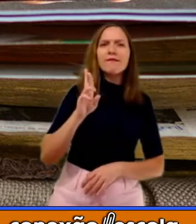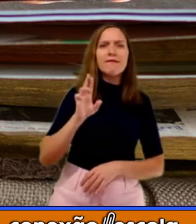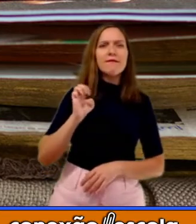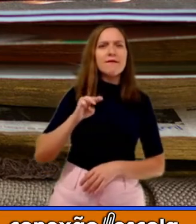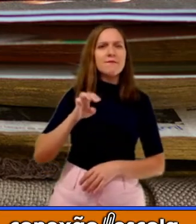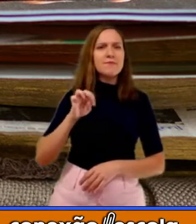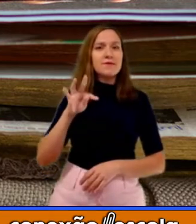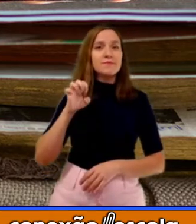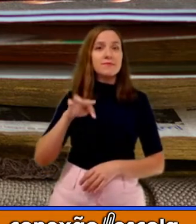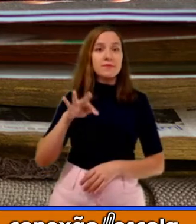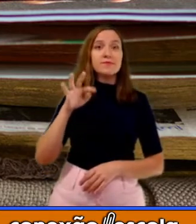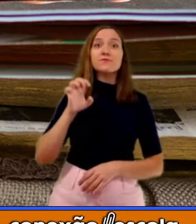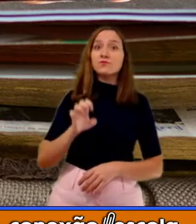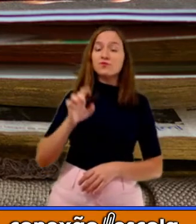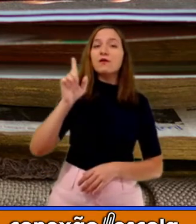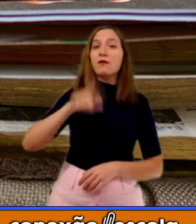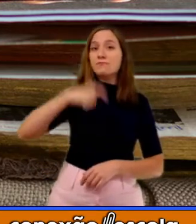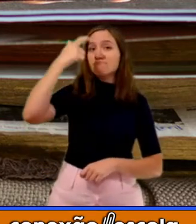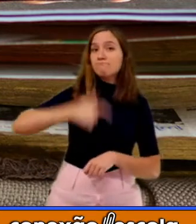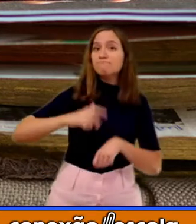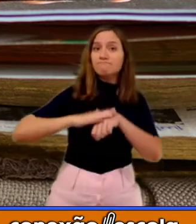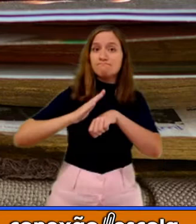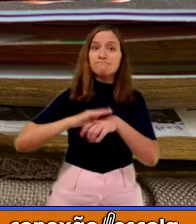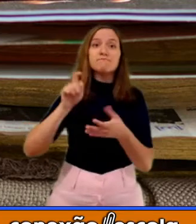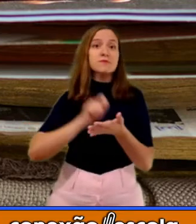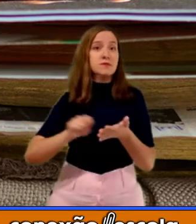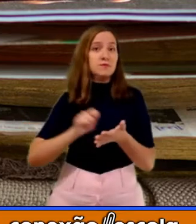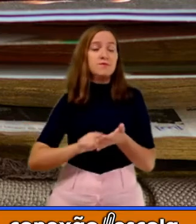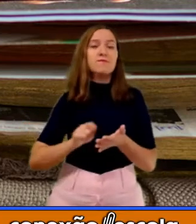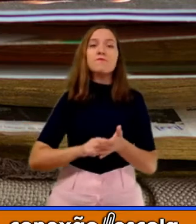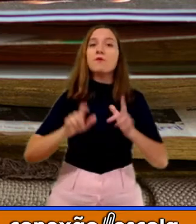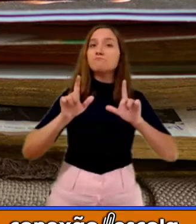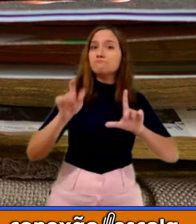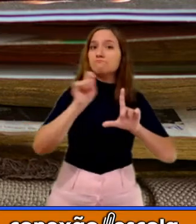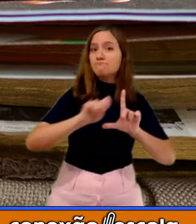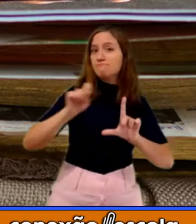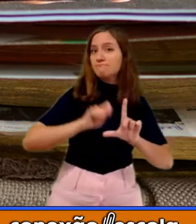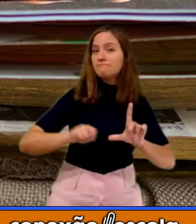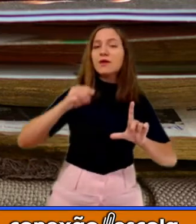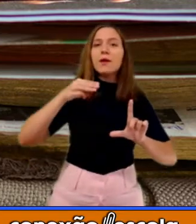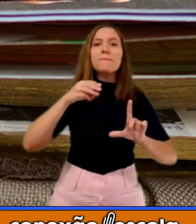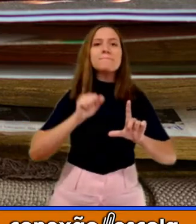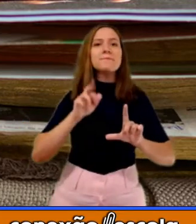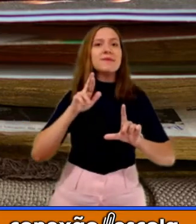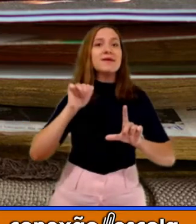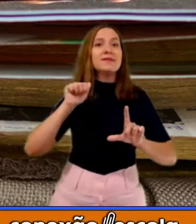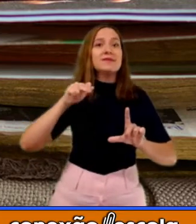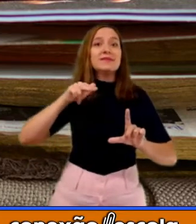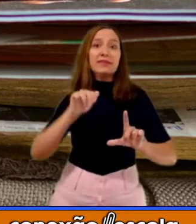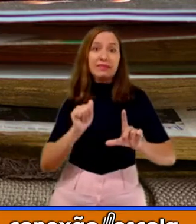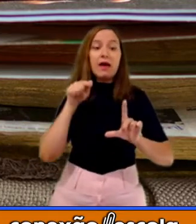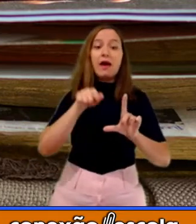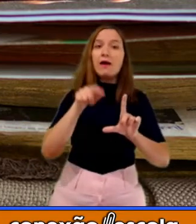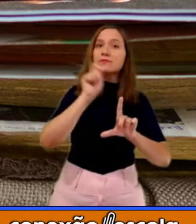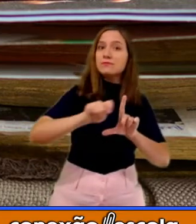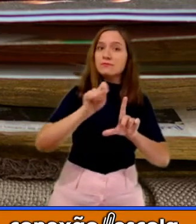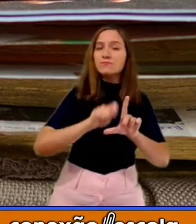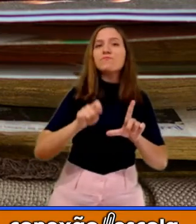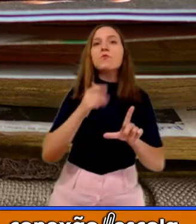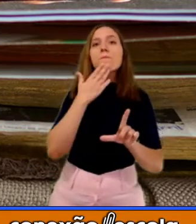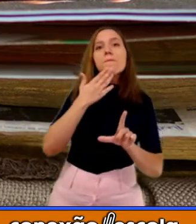É a Marina. Foi ela quem escreveu o bilhete e pediu para que se seguisse as instruções.